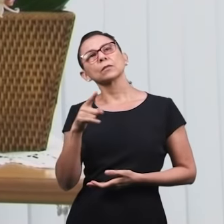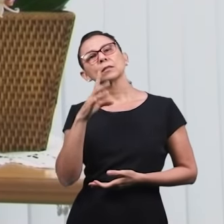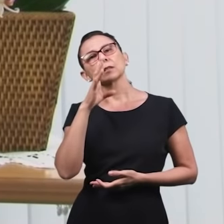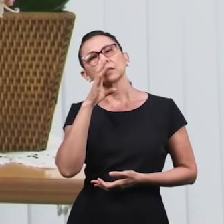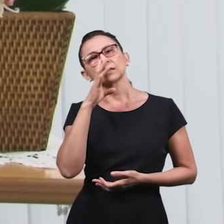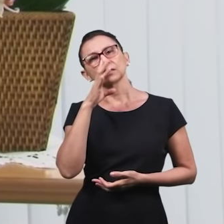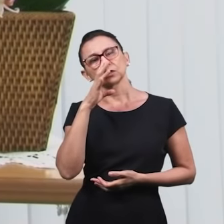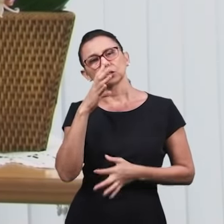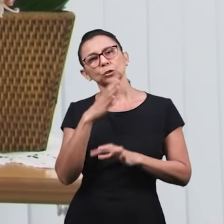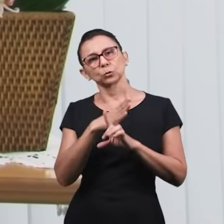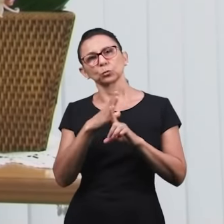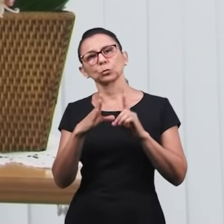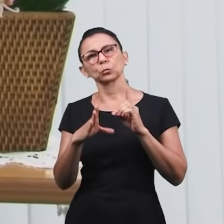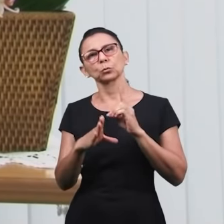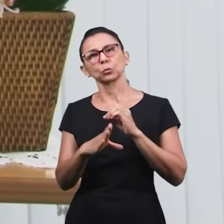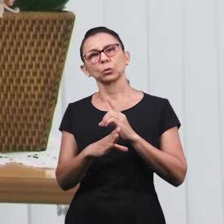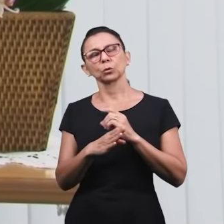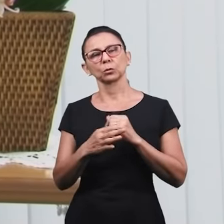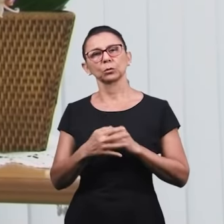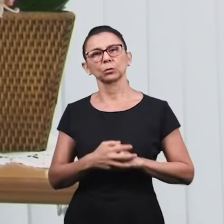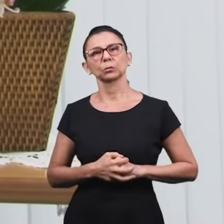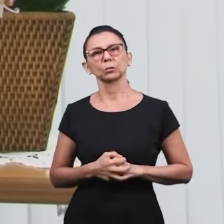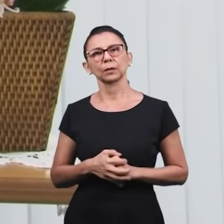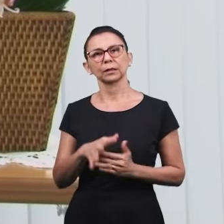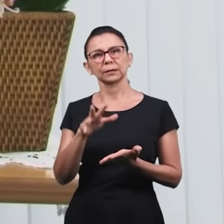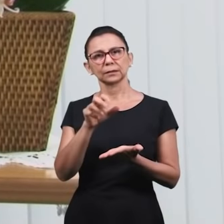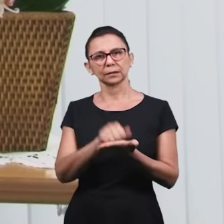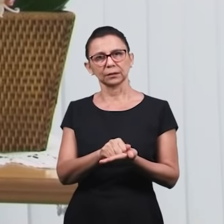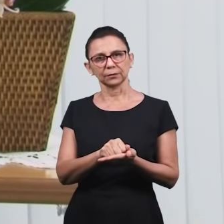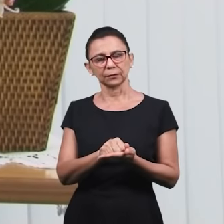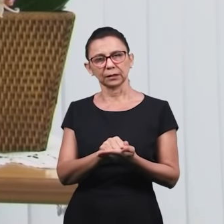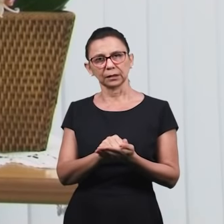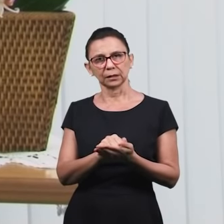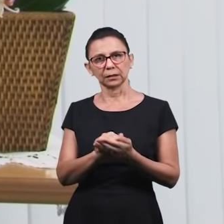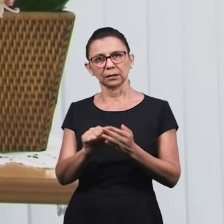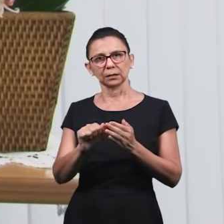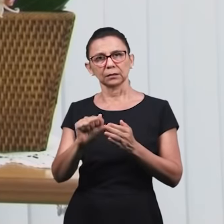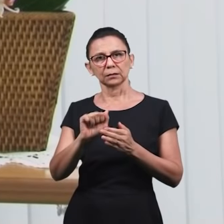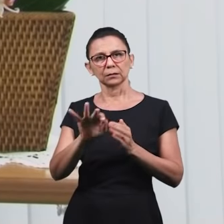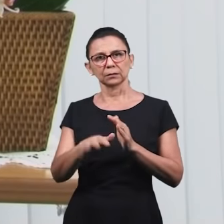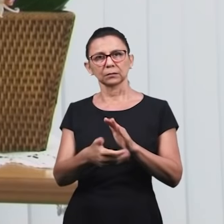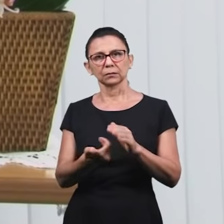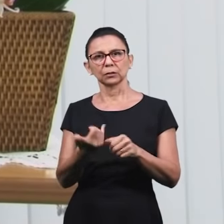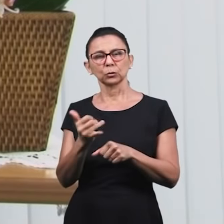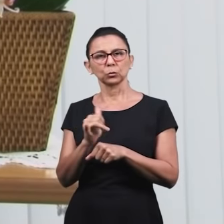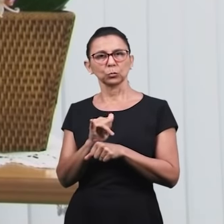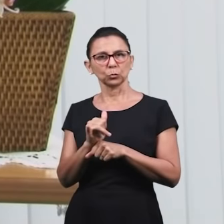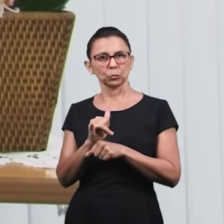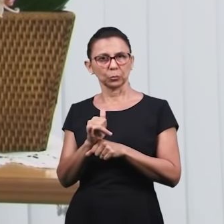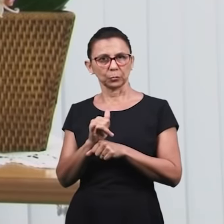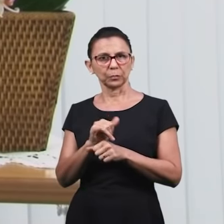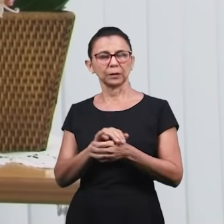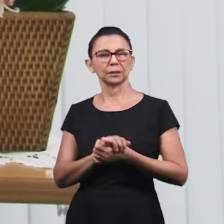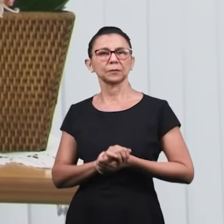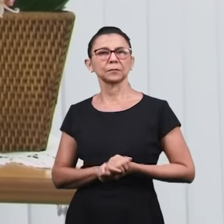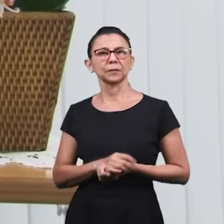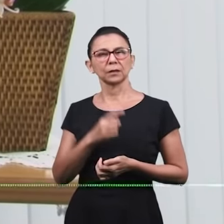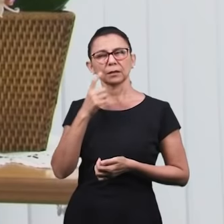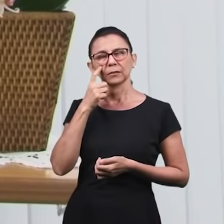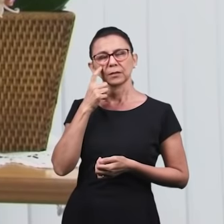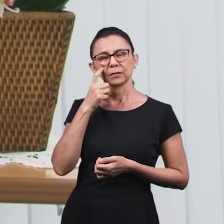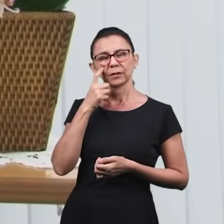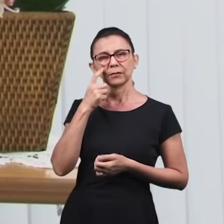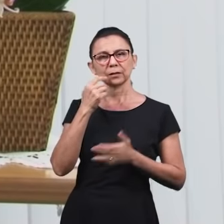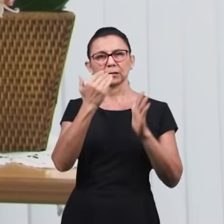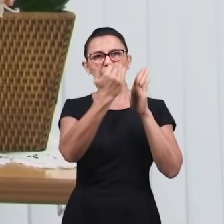está assistindo este culto a se inscrever no canal de YouTube e poder receber as notificações para todos os nossos cultos ou